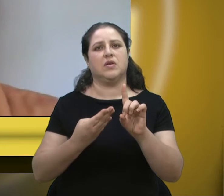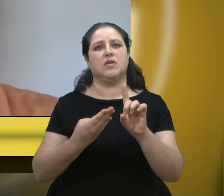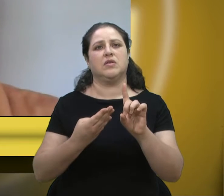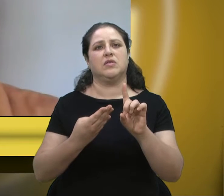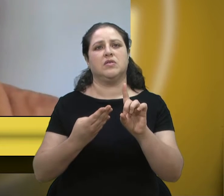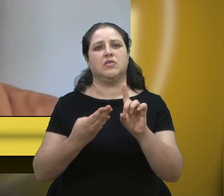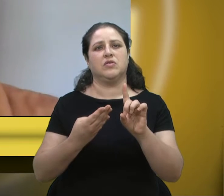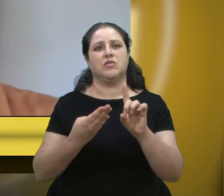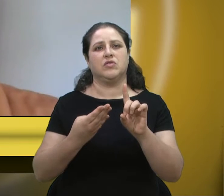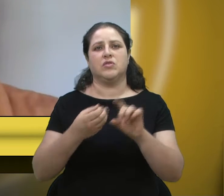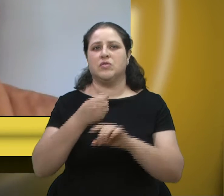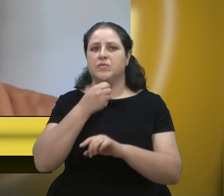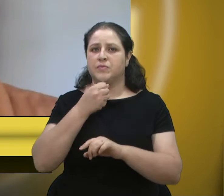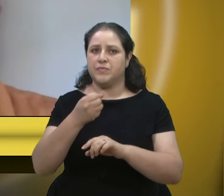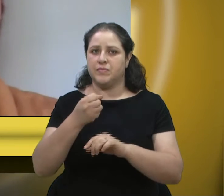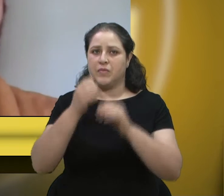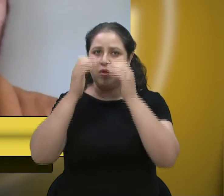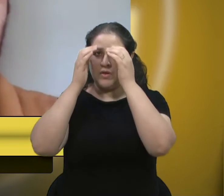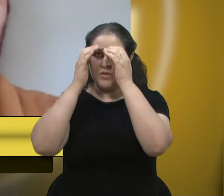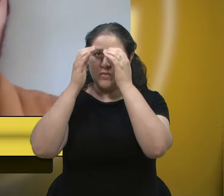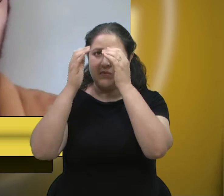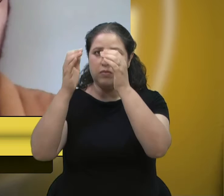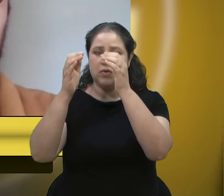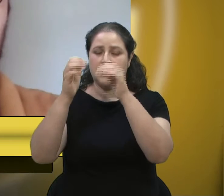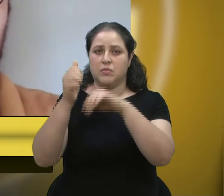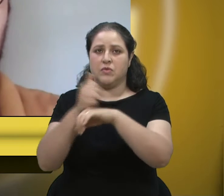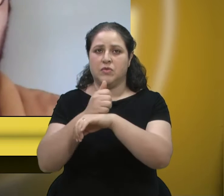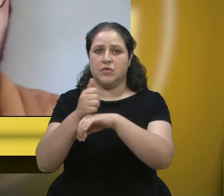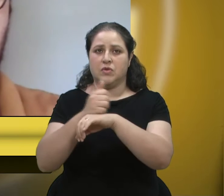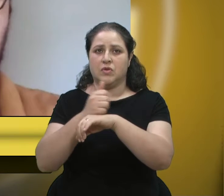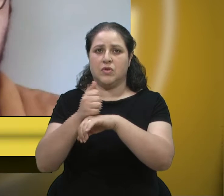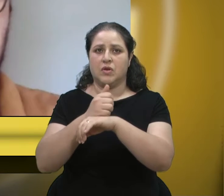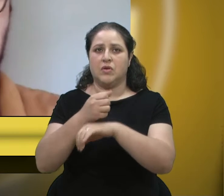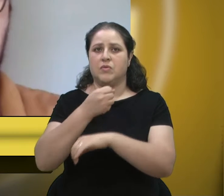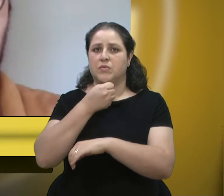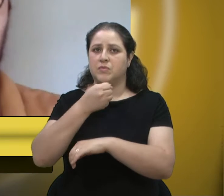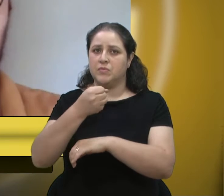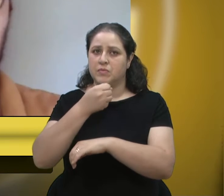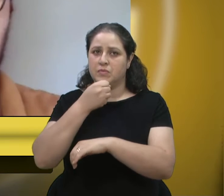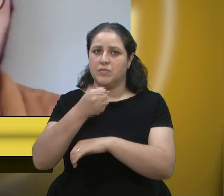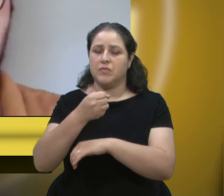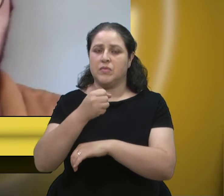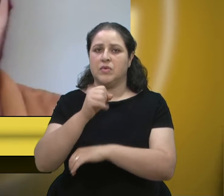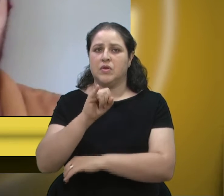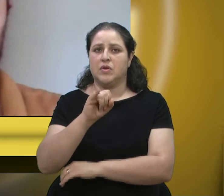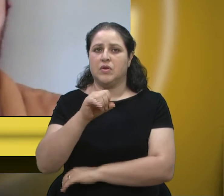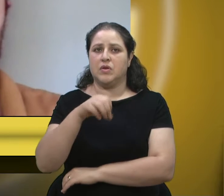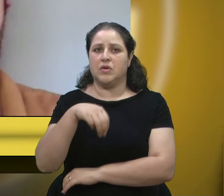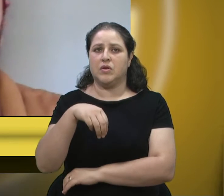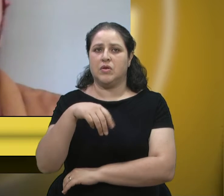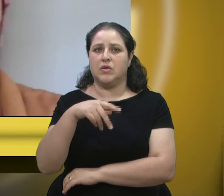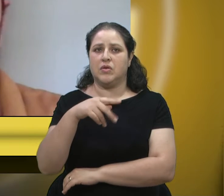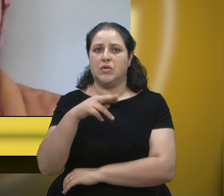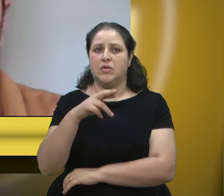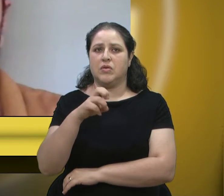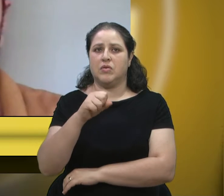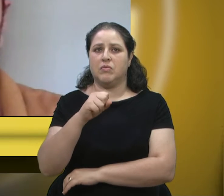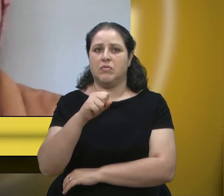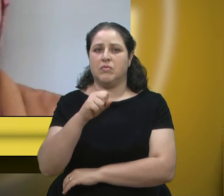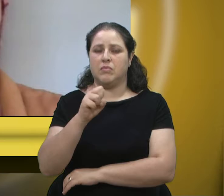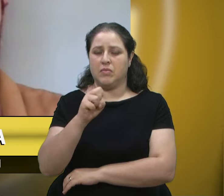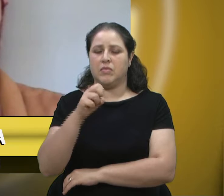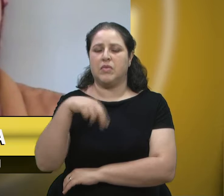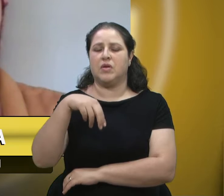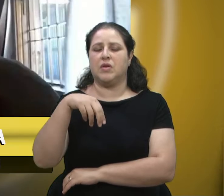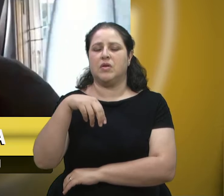respeito pela imprensa, pelos jornalistas e pela imprensa livre, principalmente, sua parte concedida, vereadora Denise.